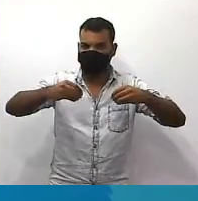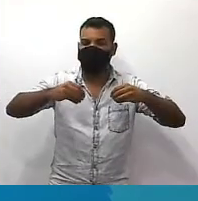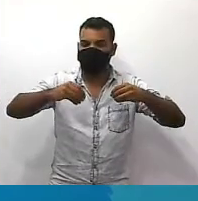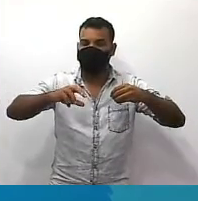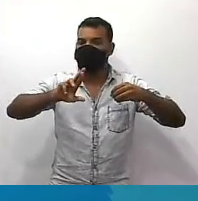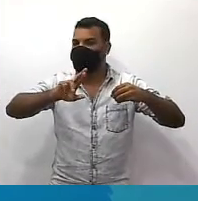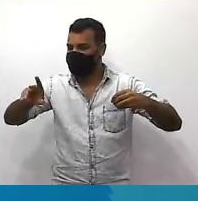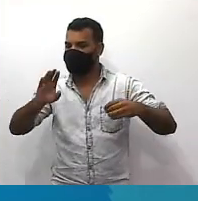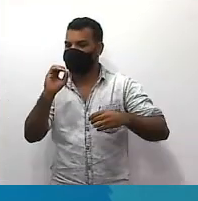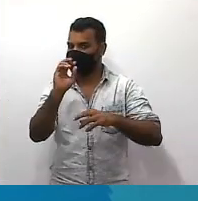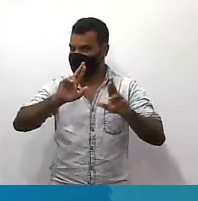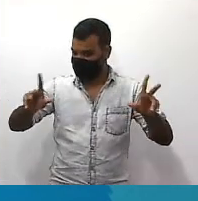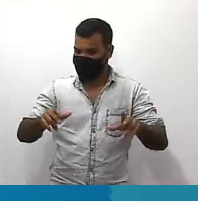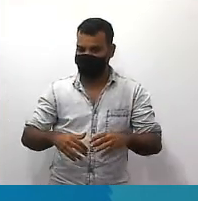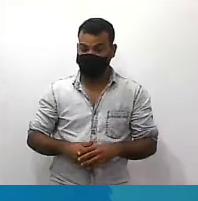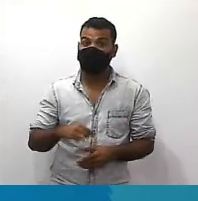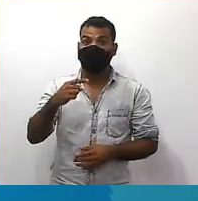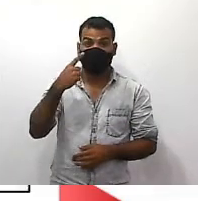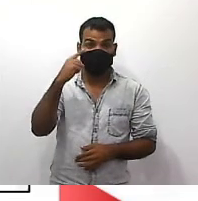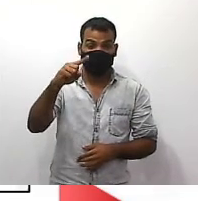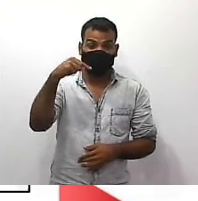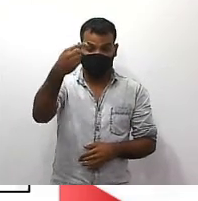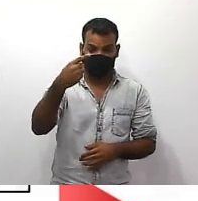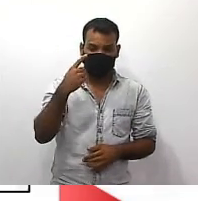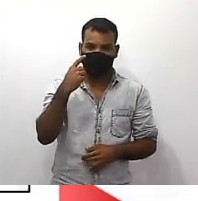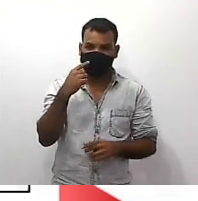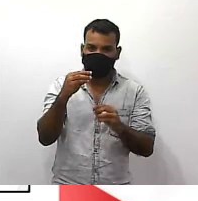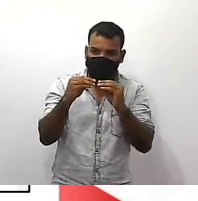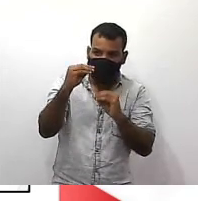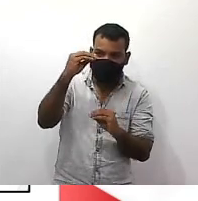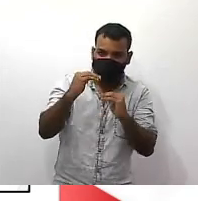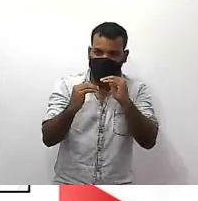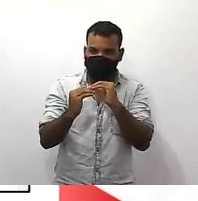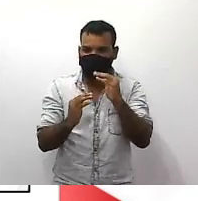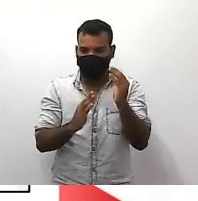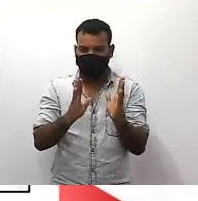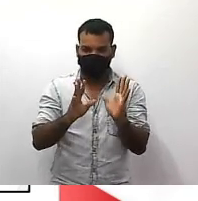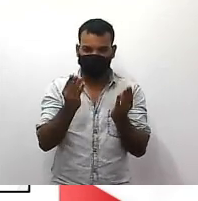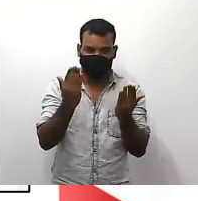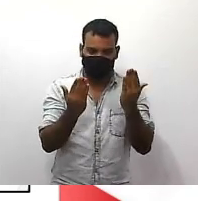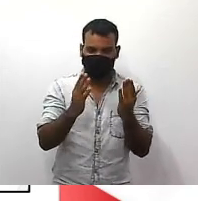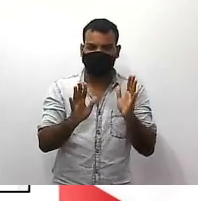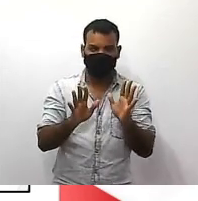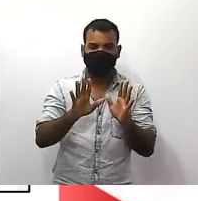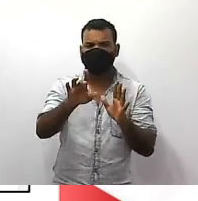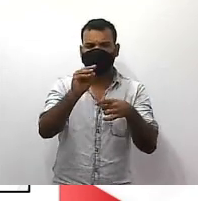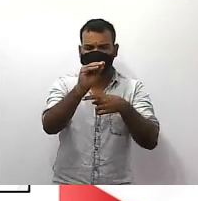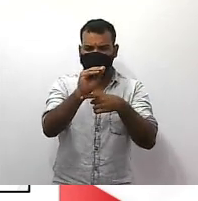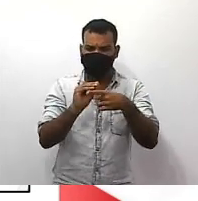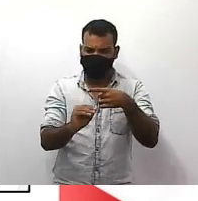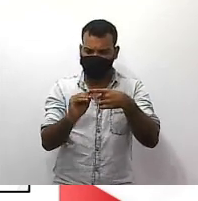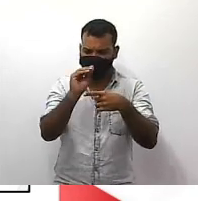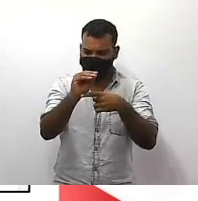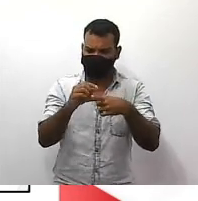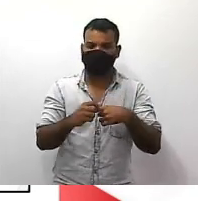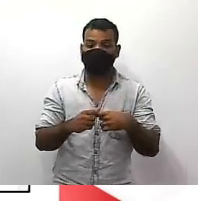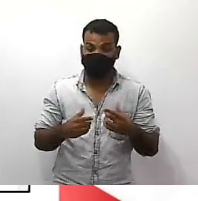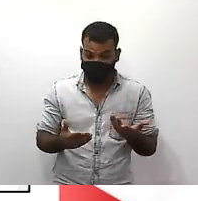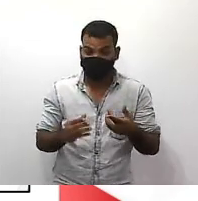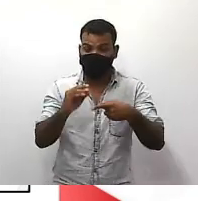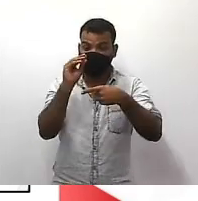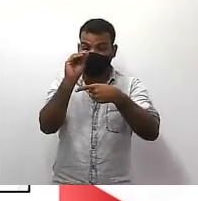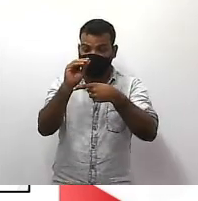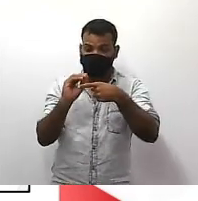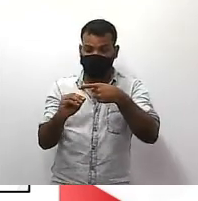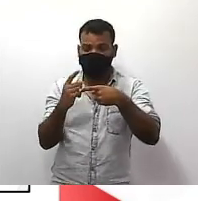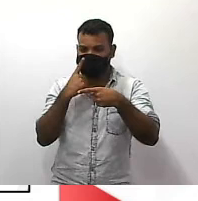tá ó ó agora a gente vai pra probabilidade aí é uma fração sendo apresentada